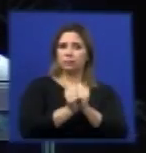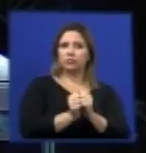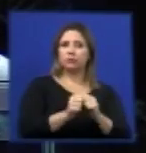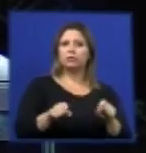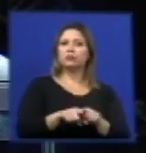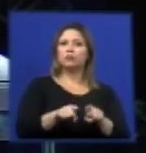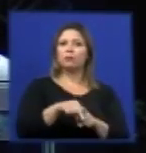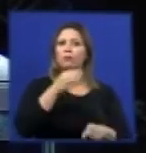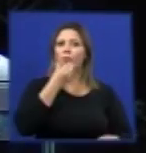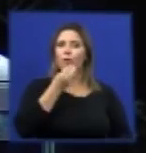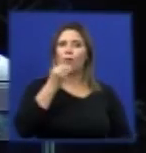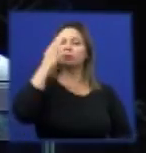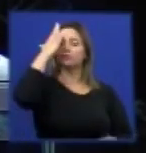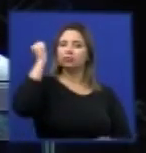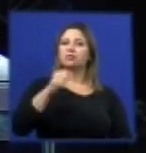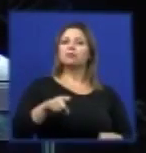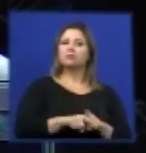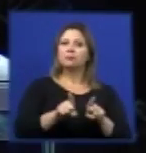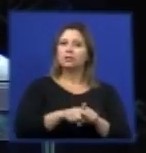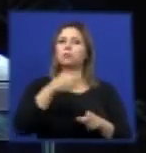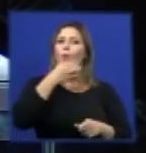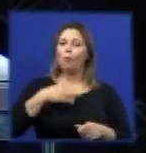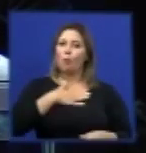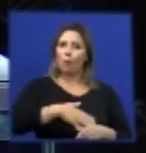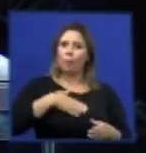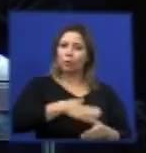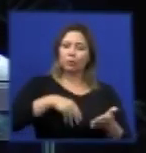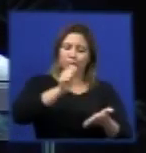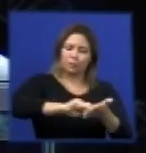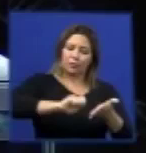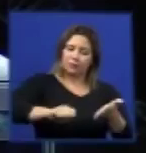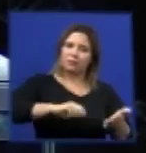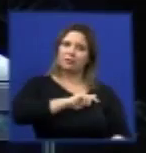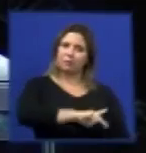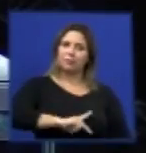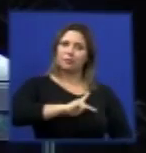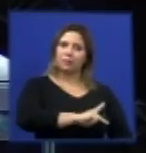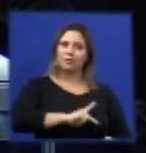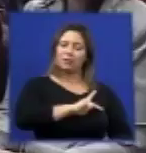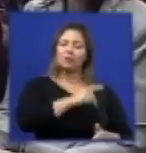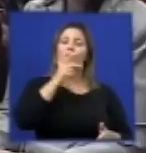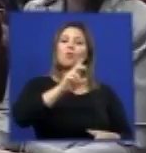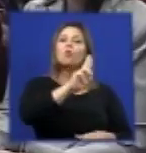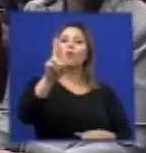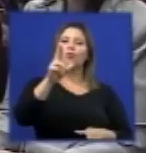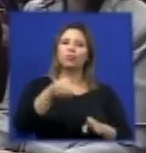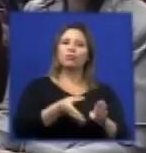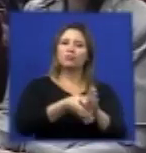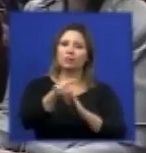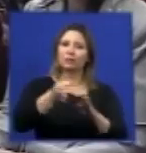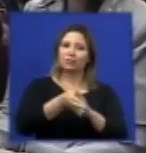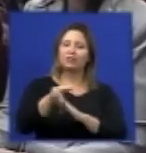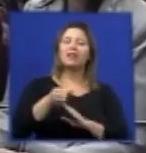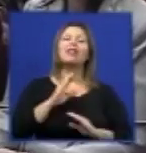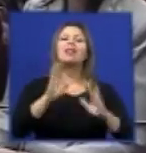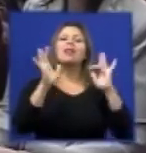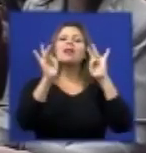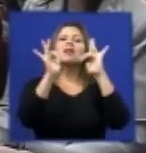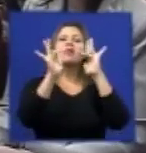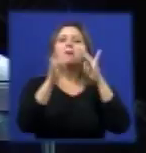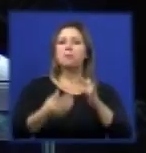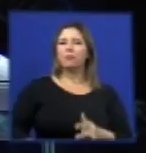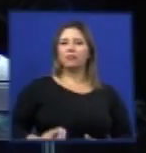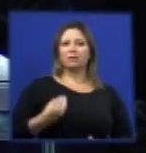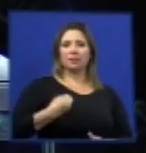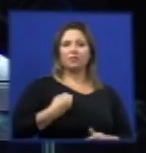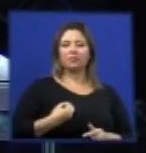também um poeta maior. O ministro Carlos Brito, no poema Conselho, dizia que Namore bem com a vida. Faça tudo